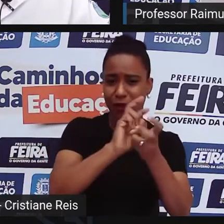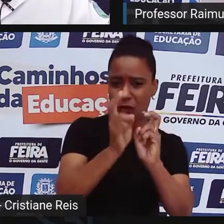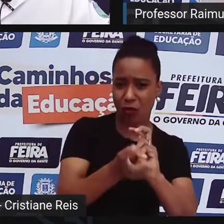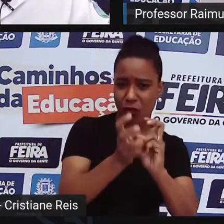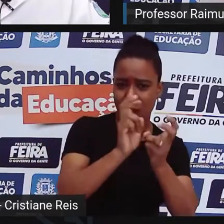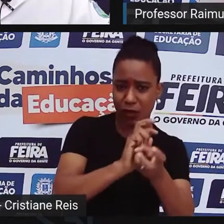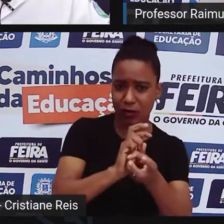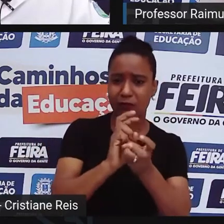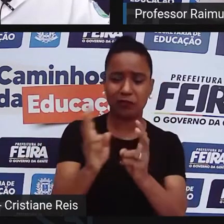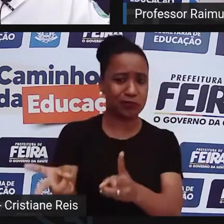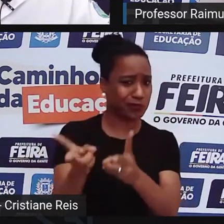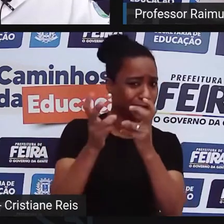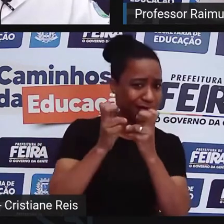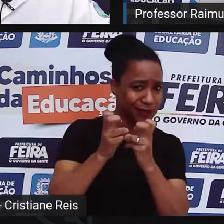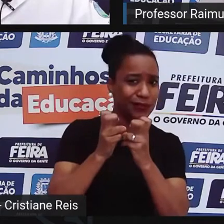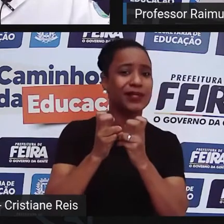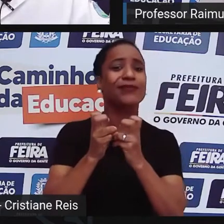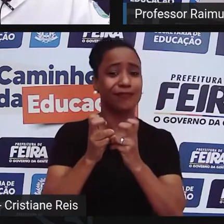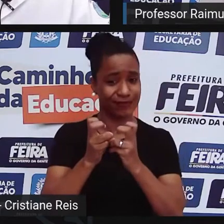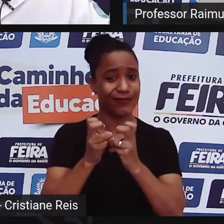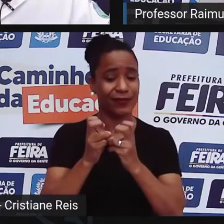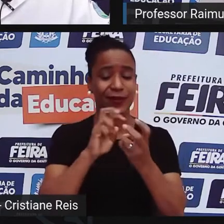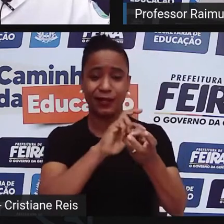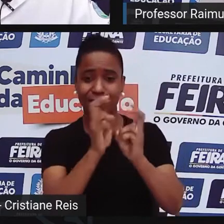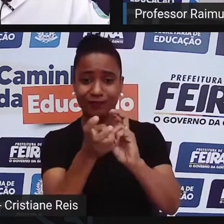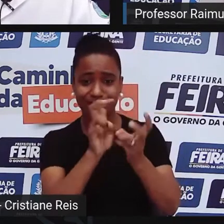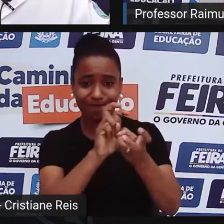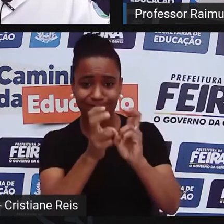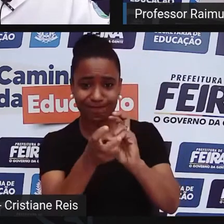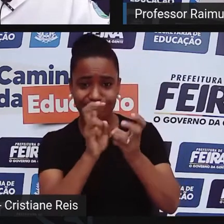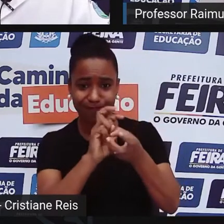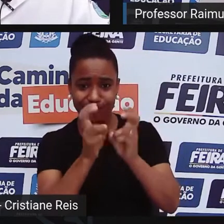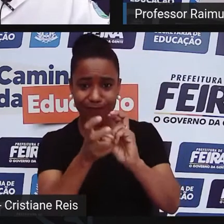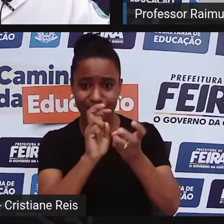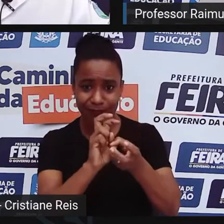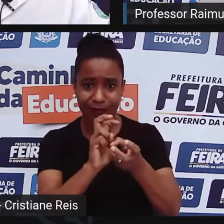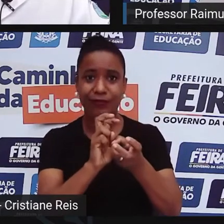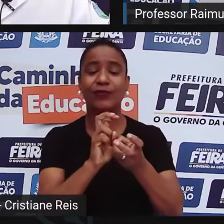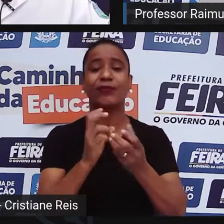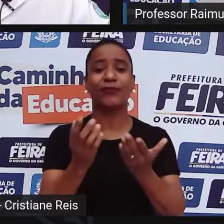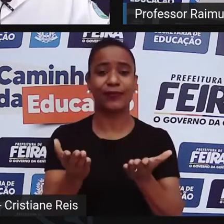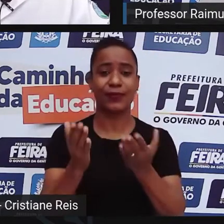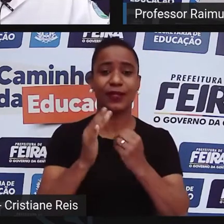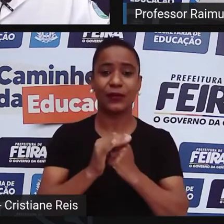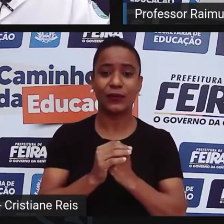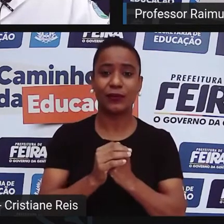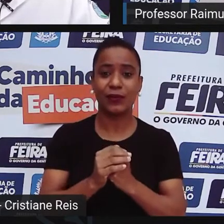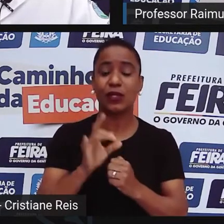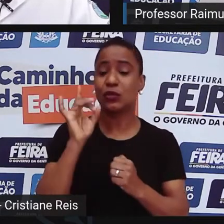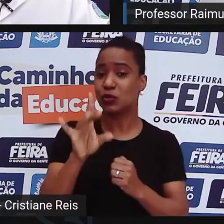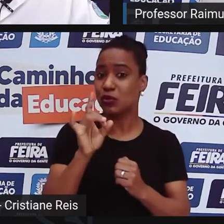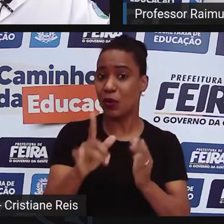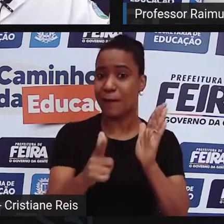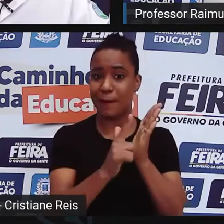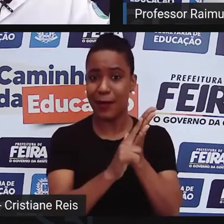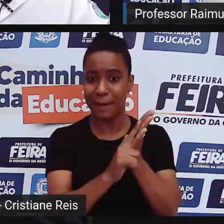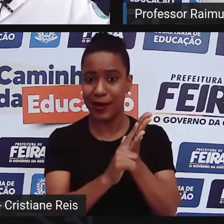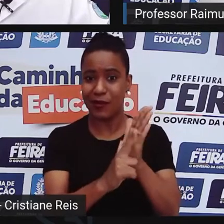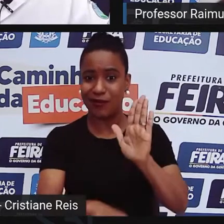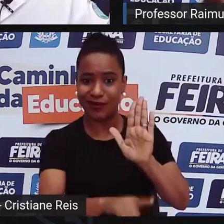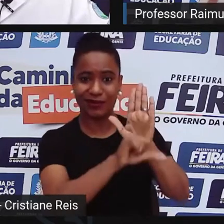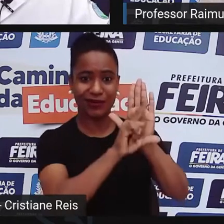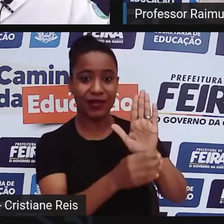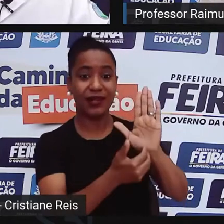mais, de uma forma que a gente não só coloque um papel em patrimônio